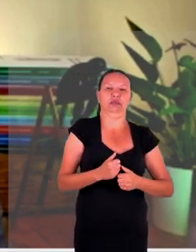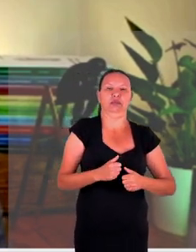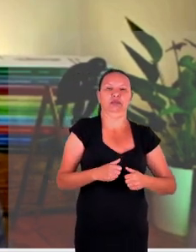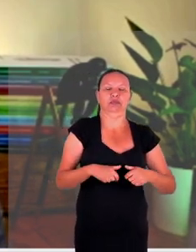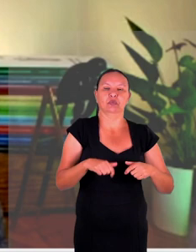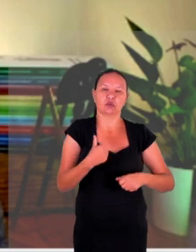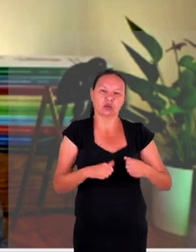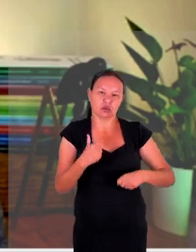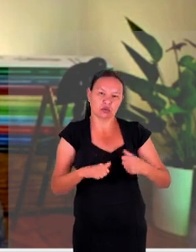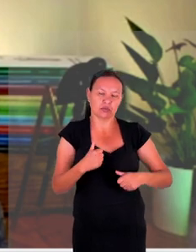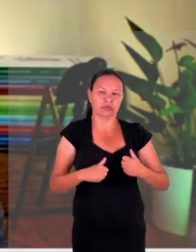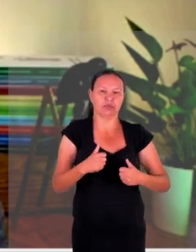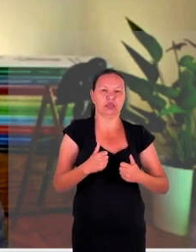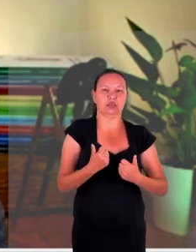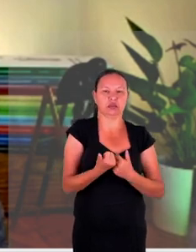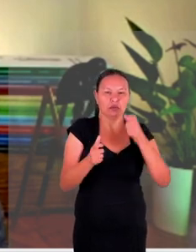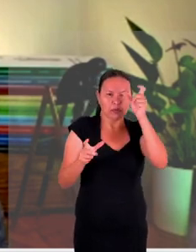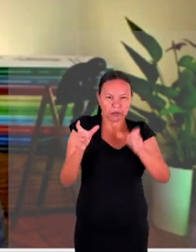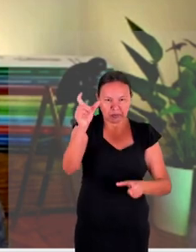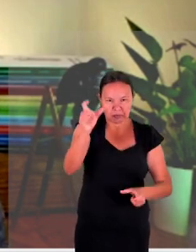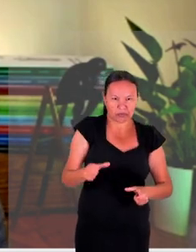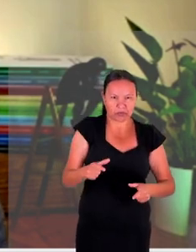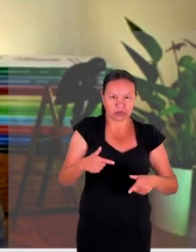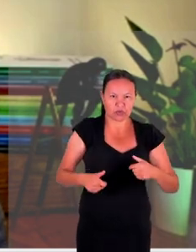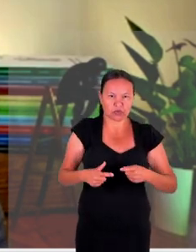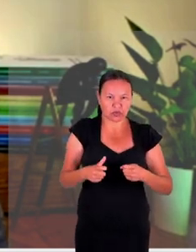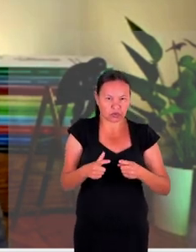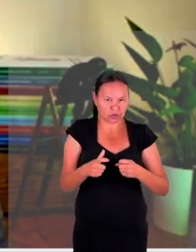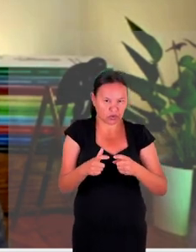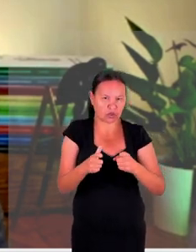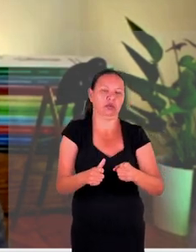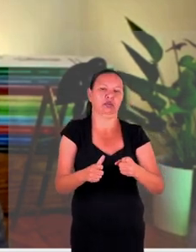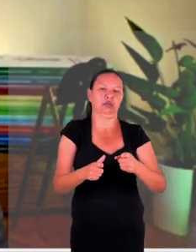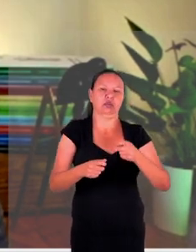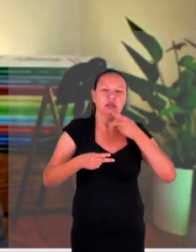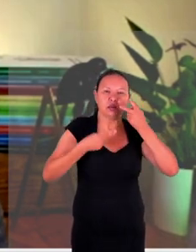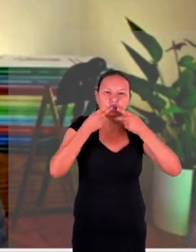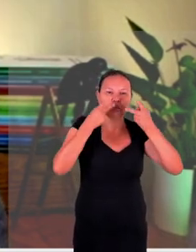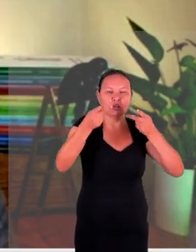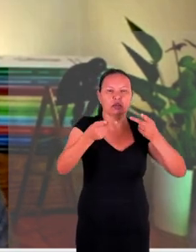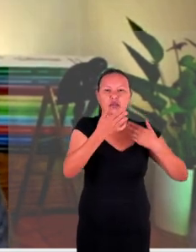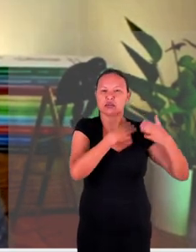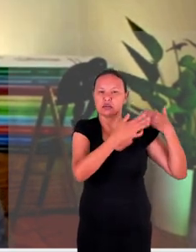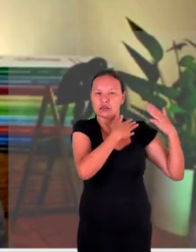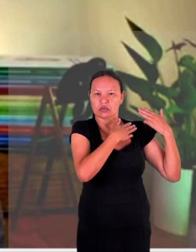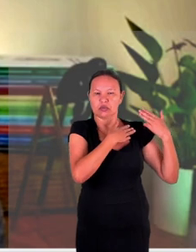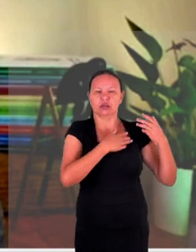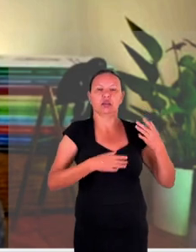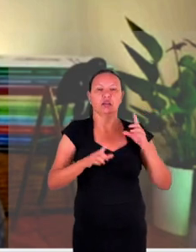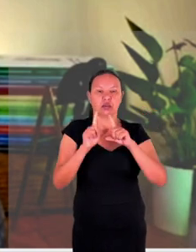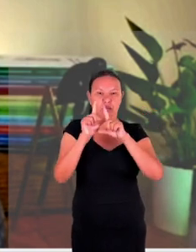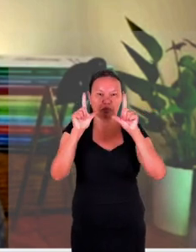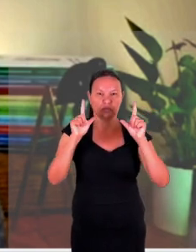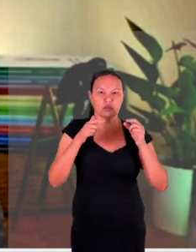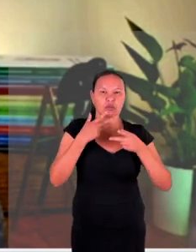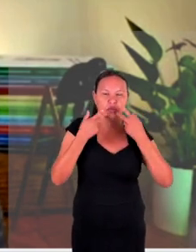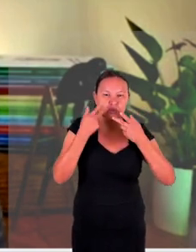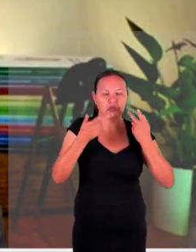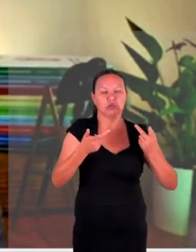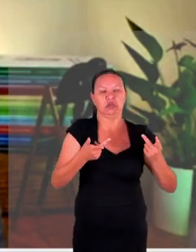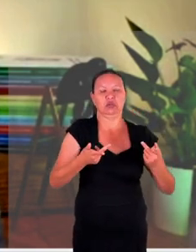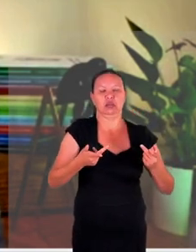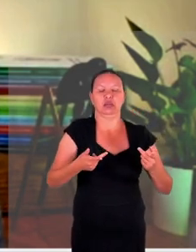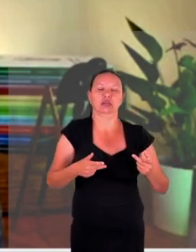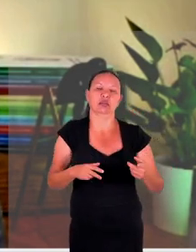as demandas de pessoas que vem de conflitos armados antes da nossa fala aqui ao vivo conversávamos em